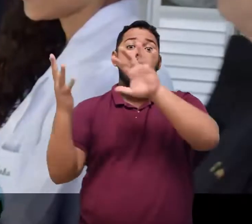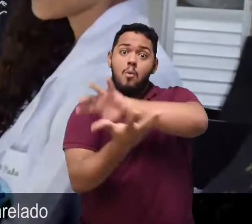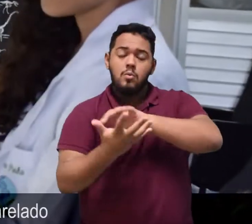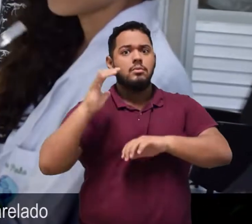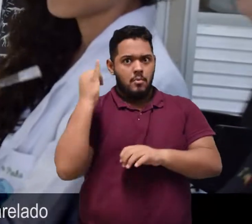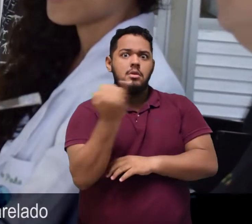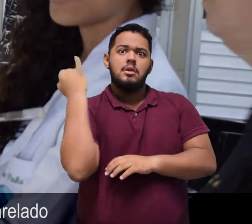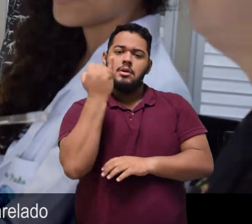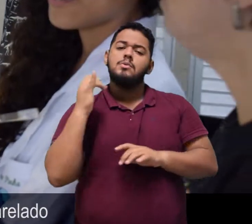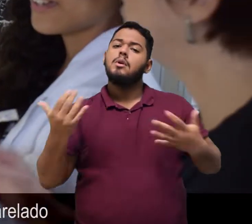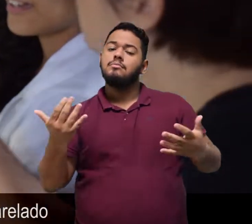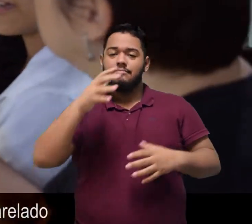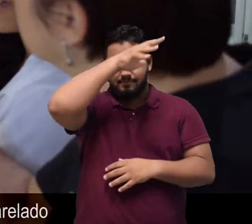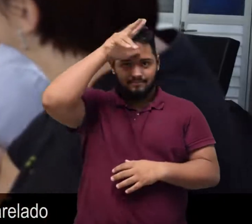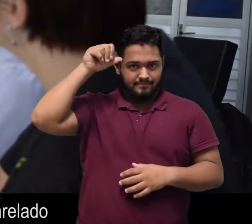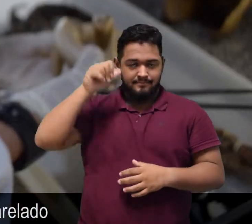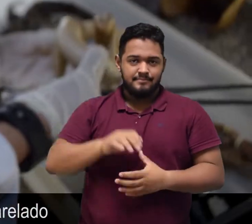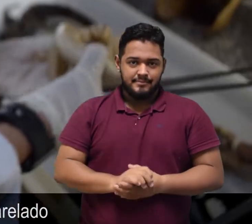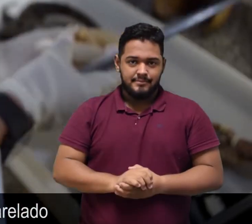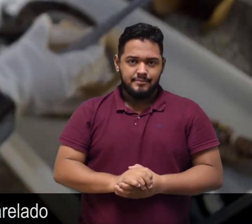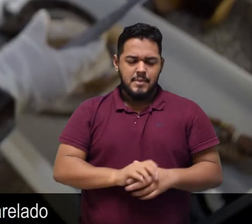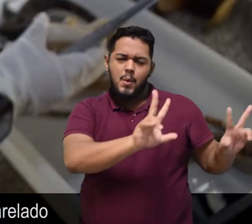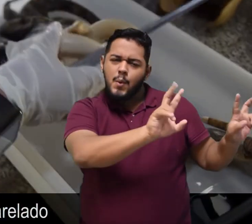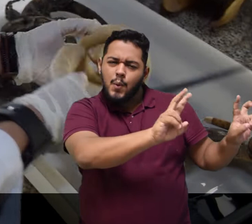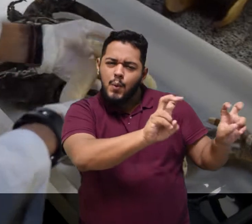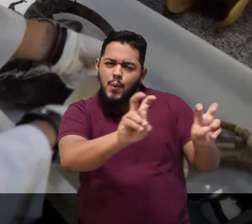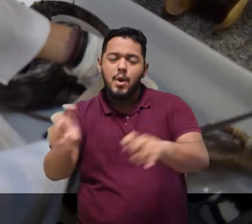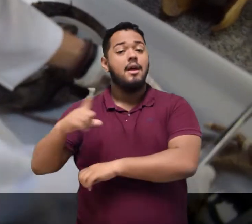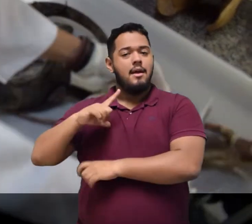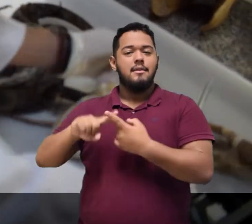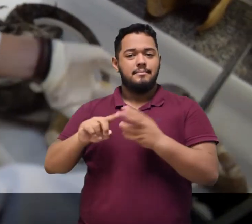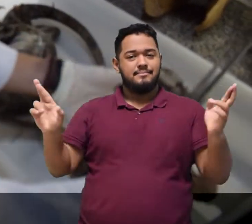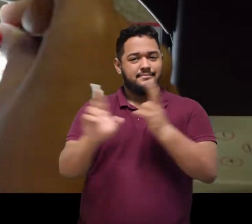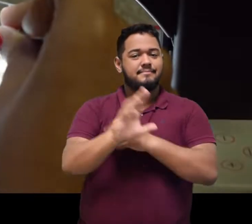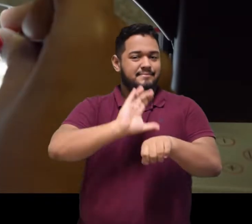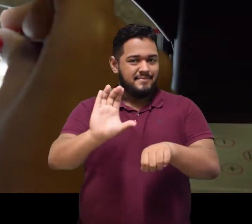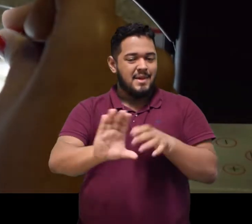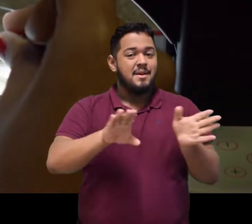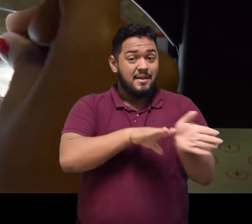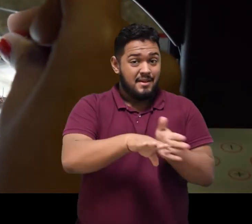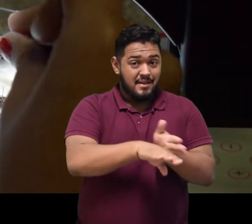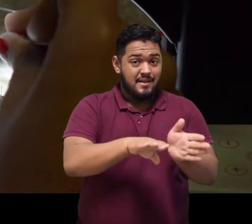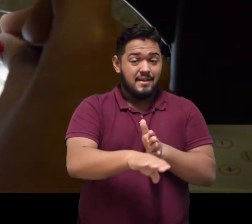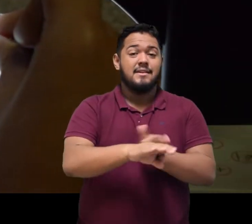Amazônia. E que também tem tudo a ver com o curso de bacharelado em ciências biológicas da UFPA.